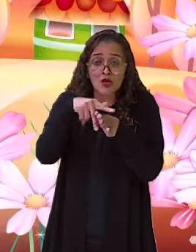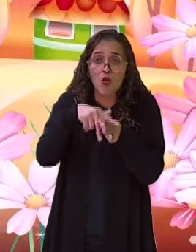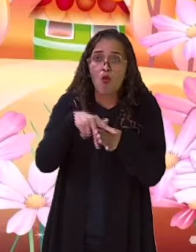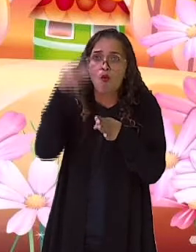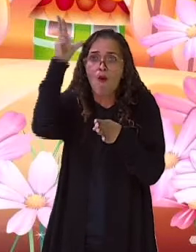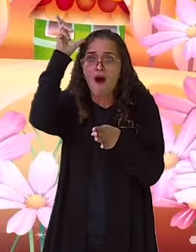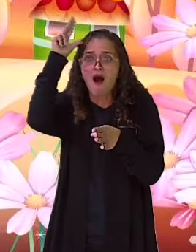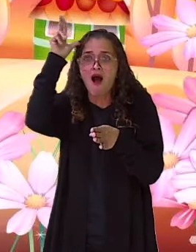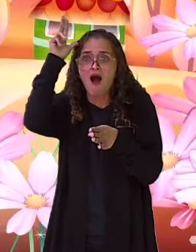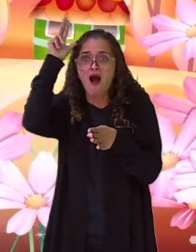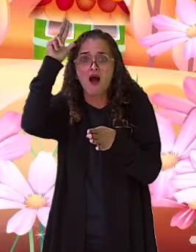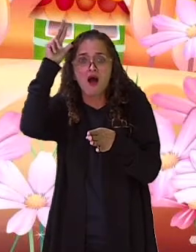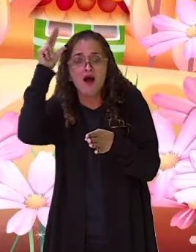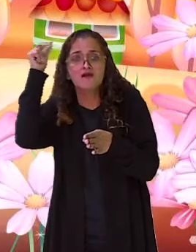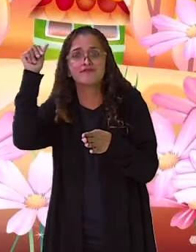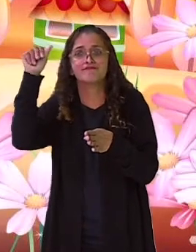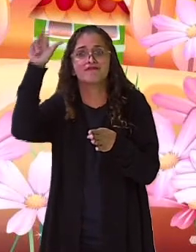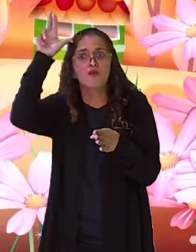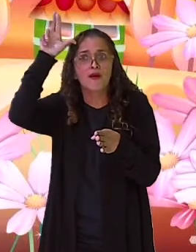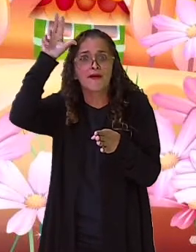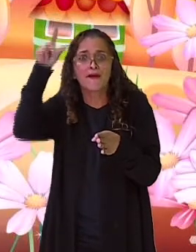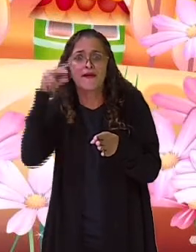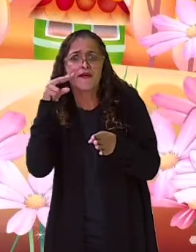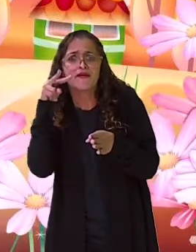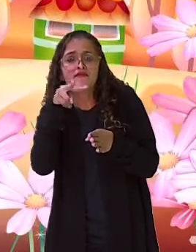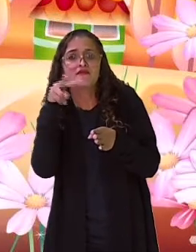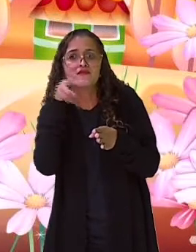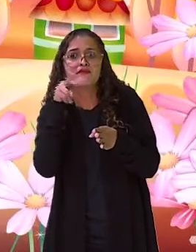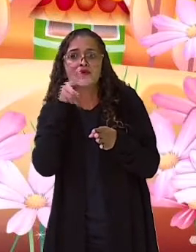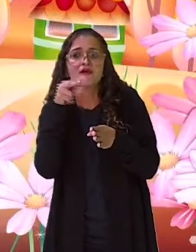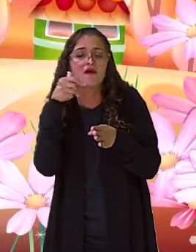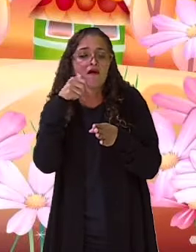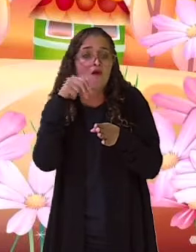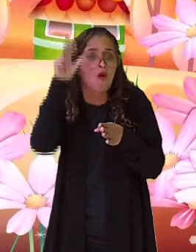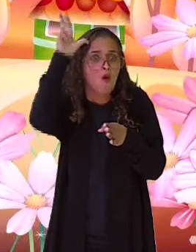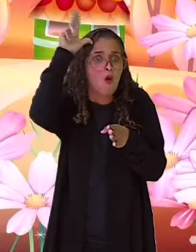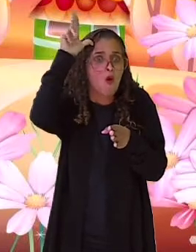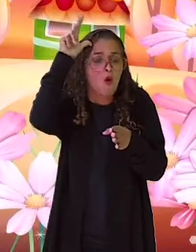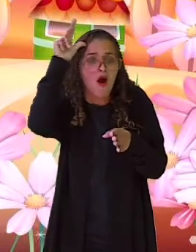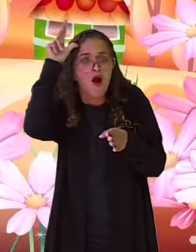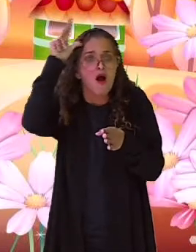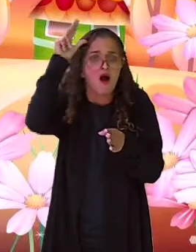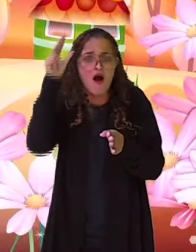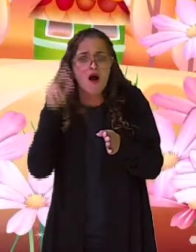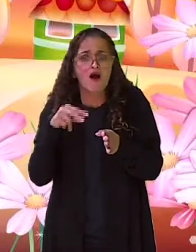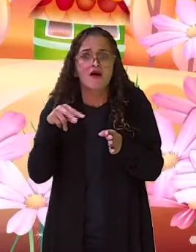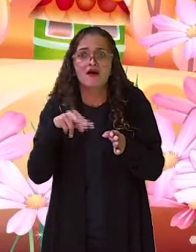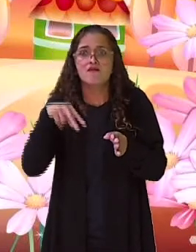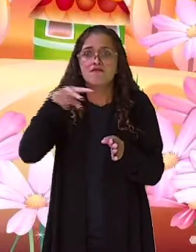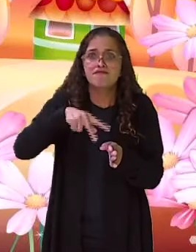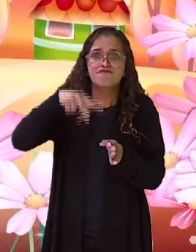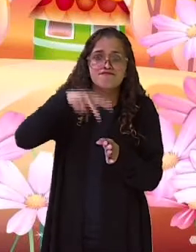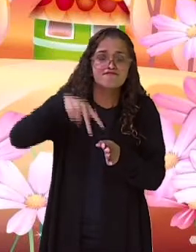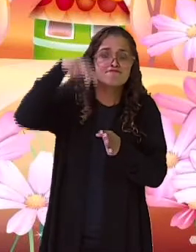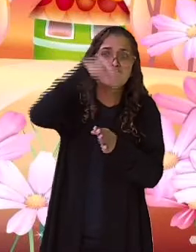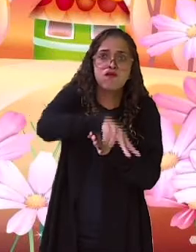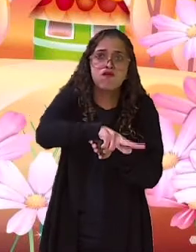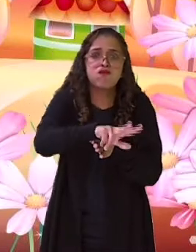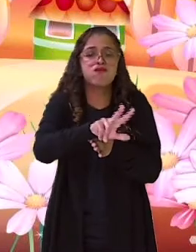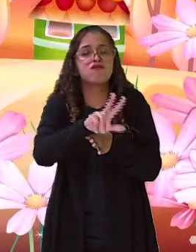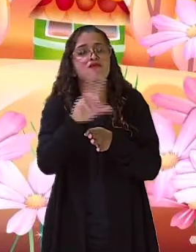enxergar uma égua pastando do outro lado da cerca, suspirou fundo e perdidamente